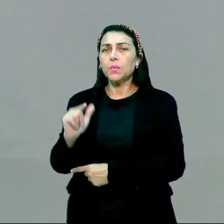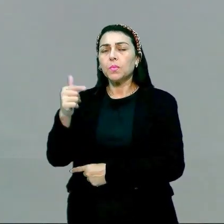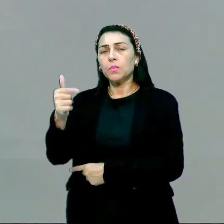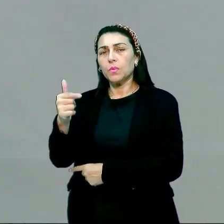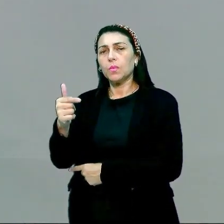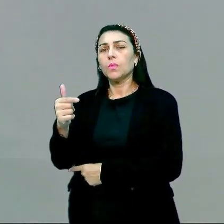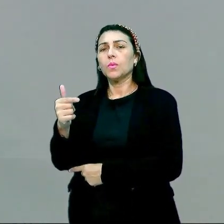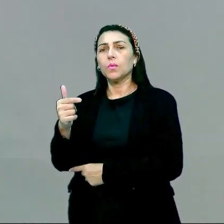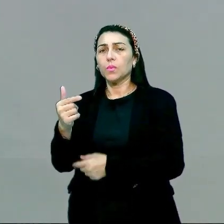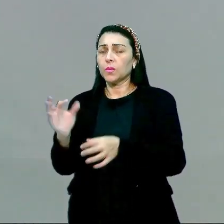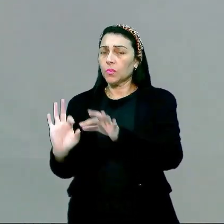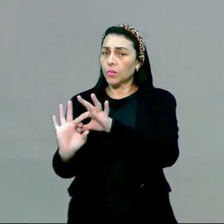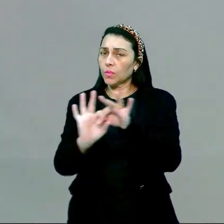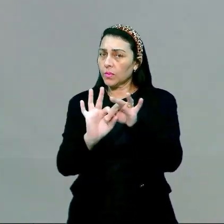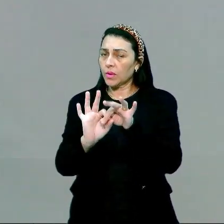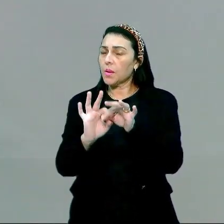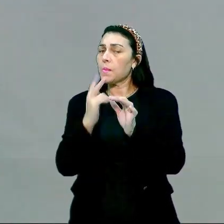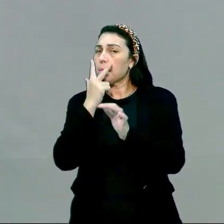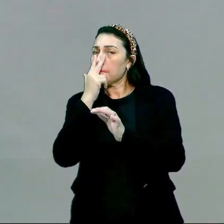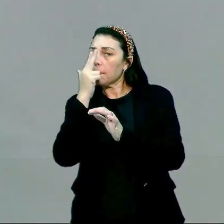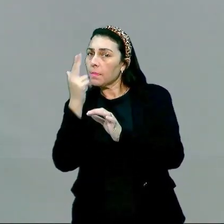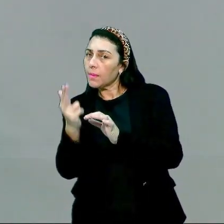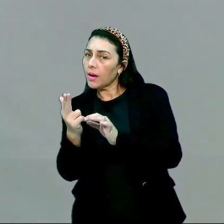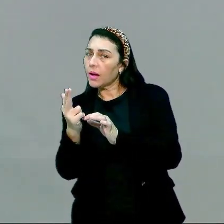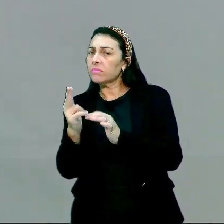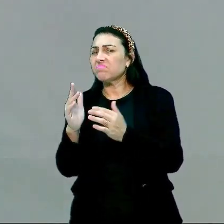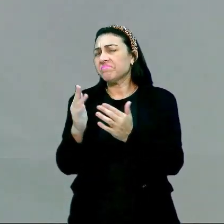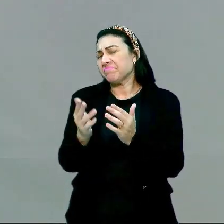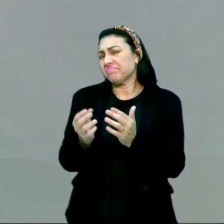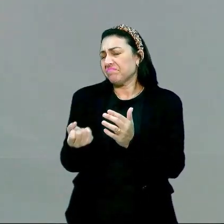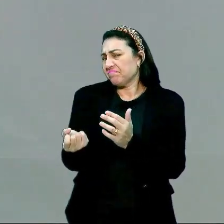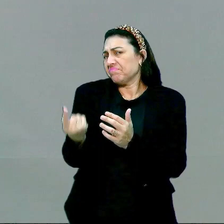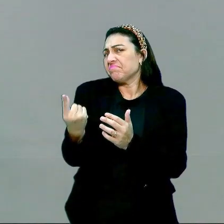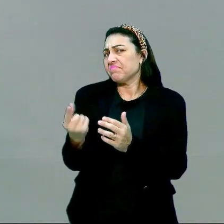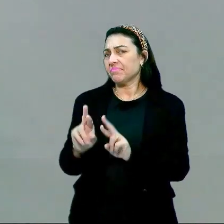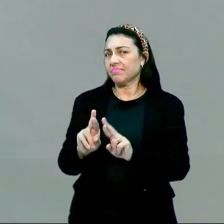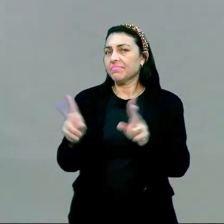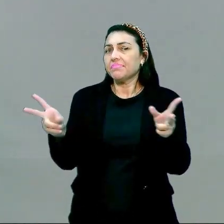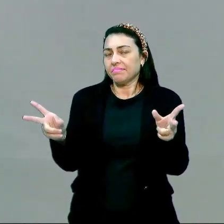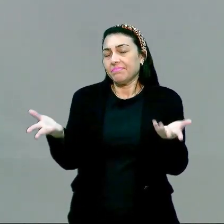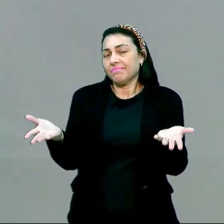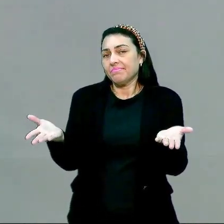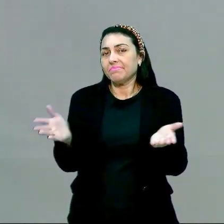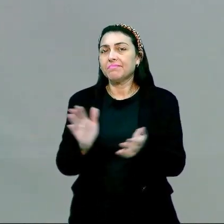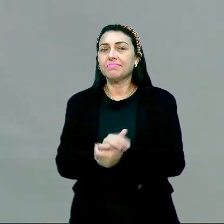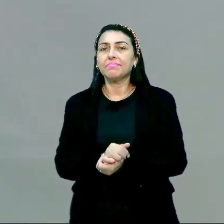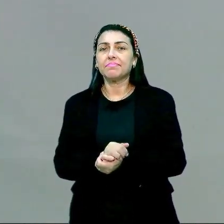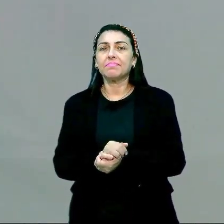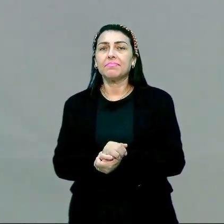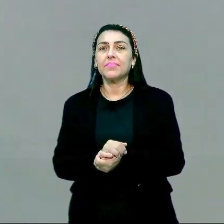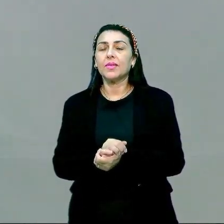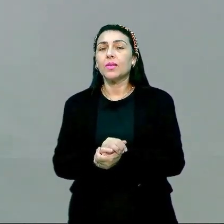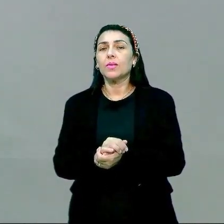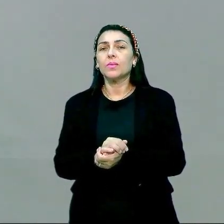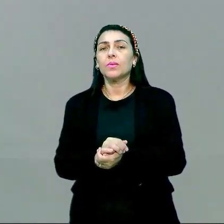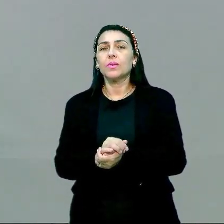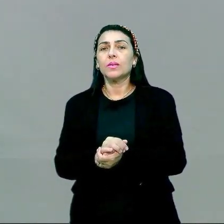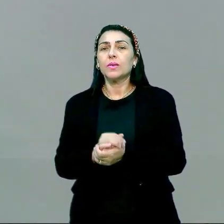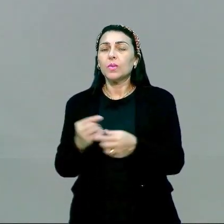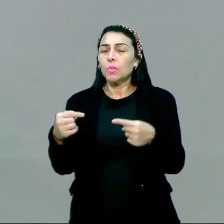de vista, por um outro contexto, pareça algo assim meio diferente, né? Não tão habitual,